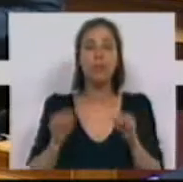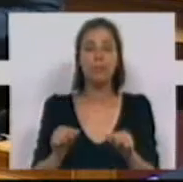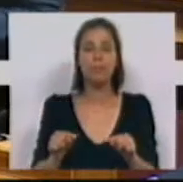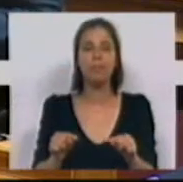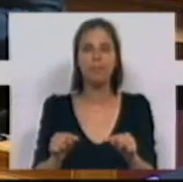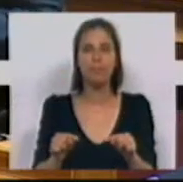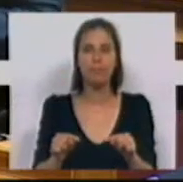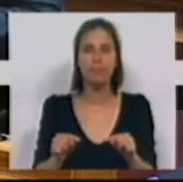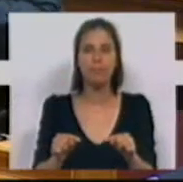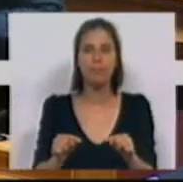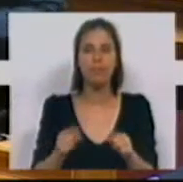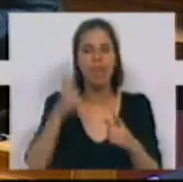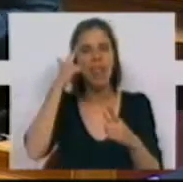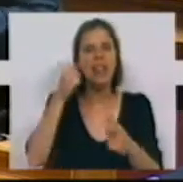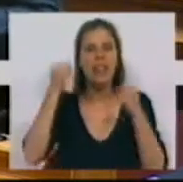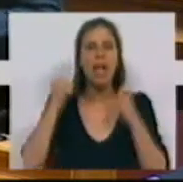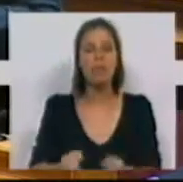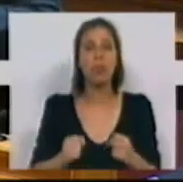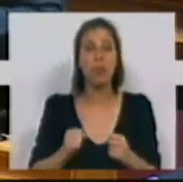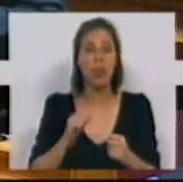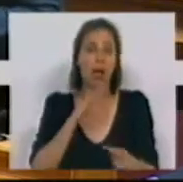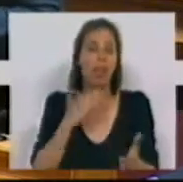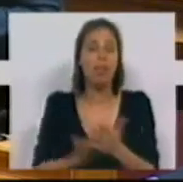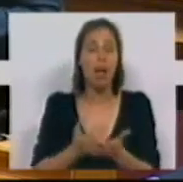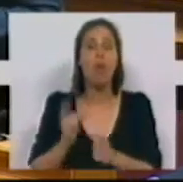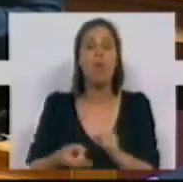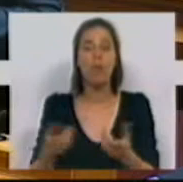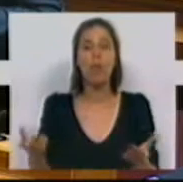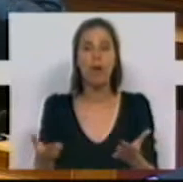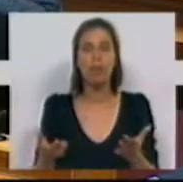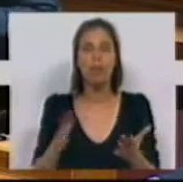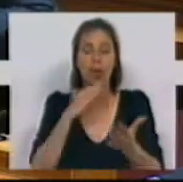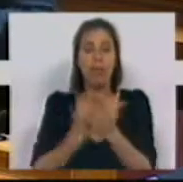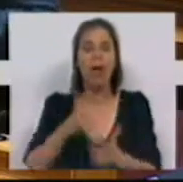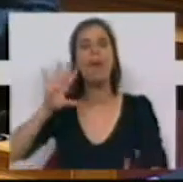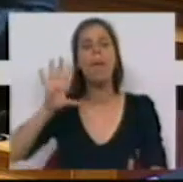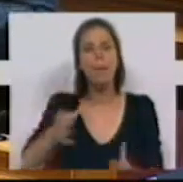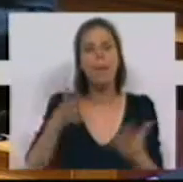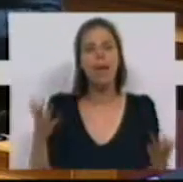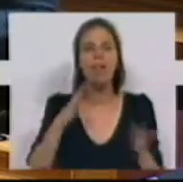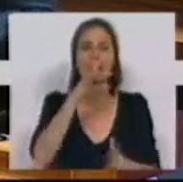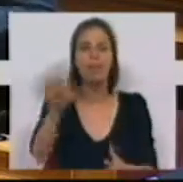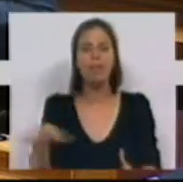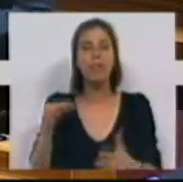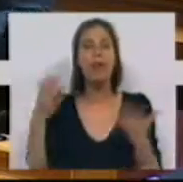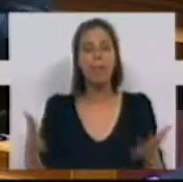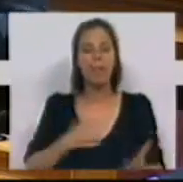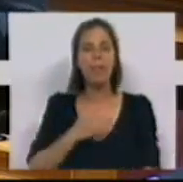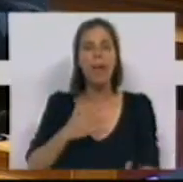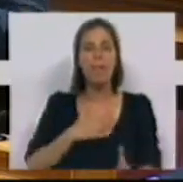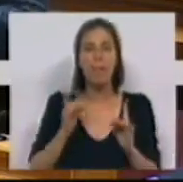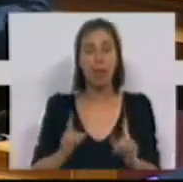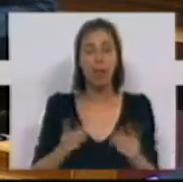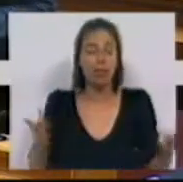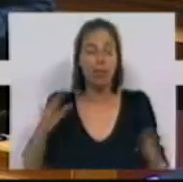teimosia acabam por dar ao país, às famílias e às empresas.